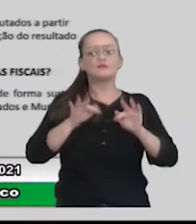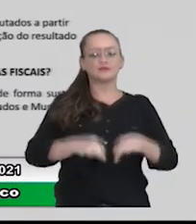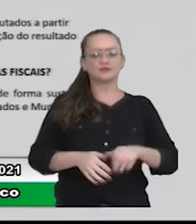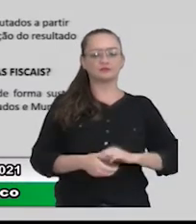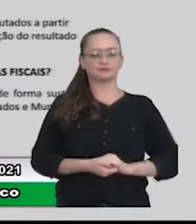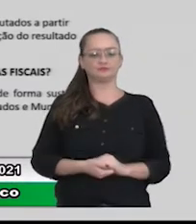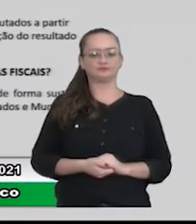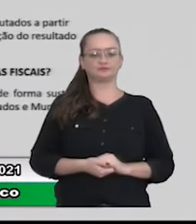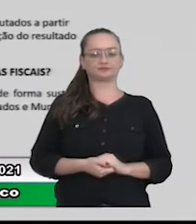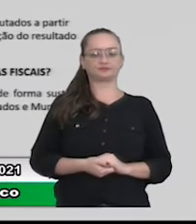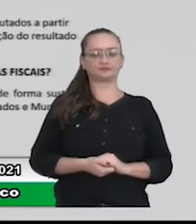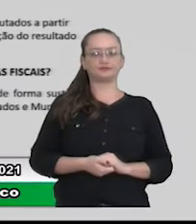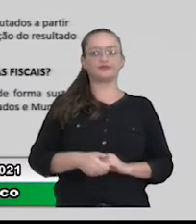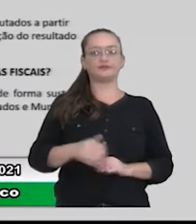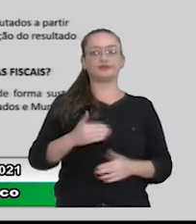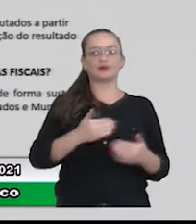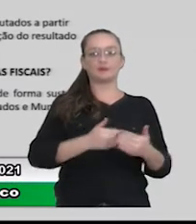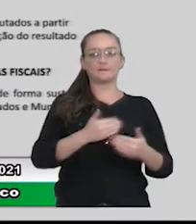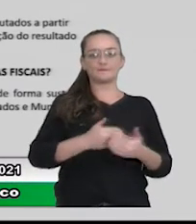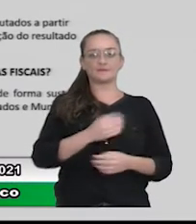o exercício de 2020.